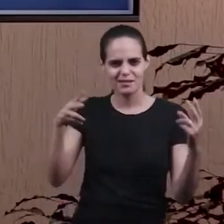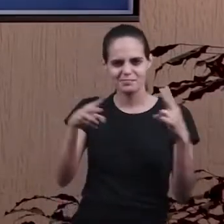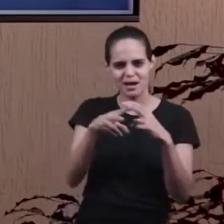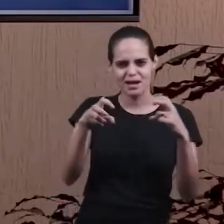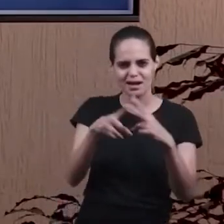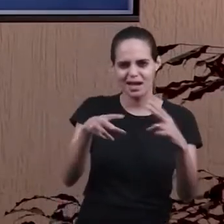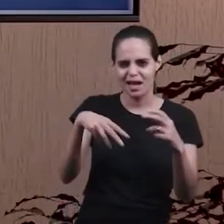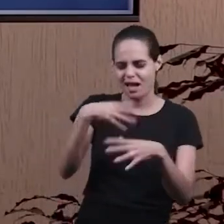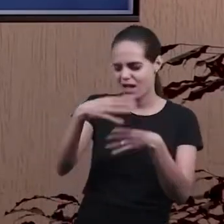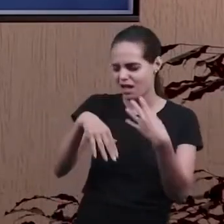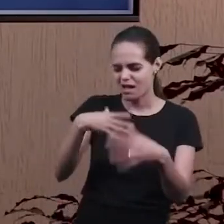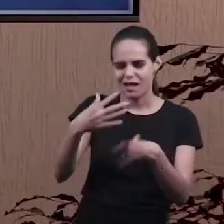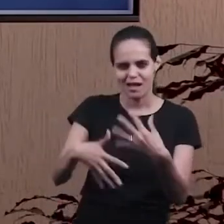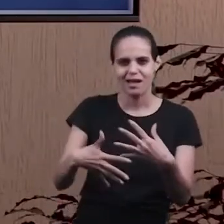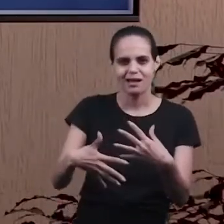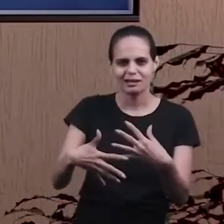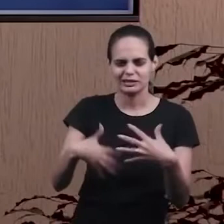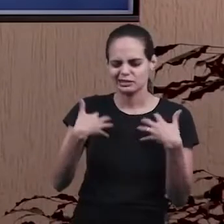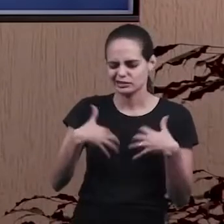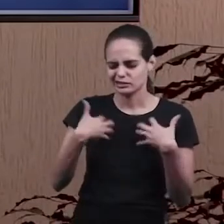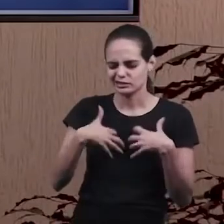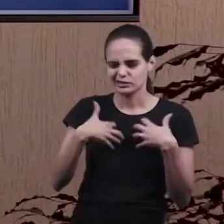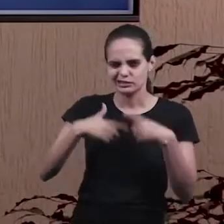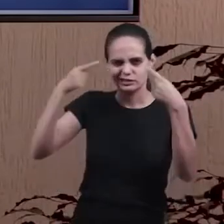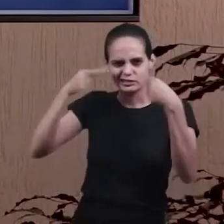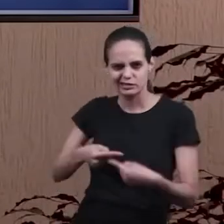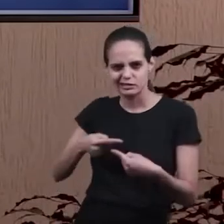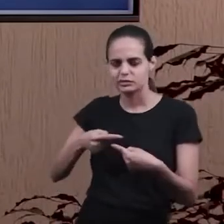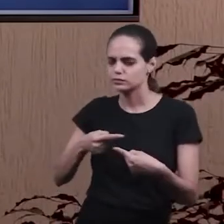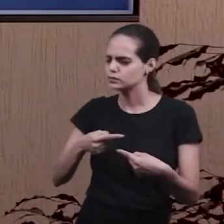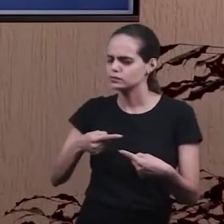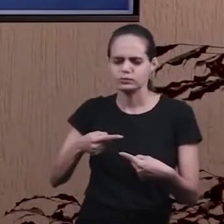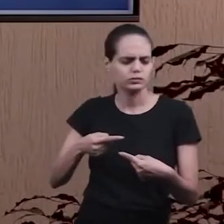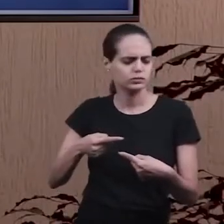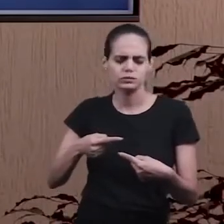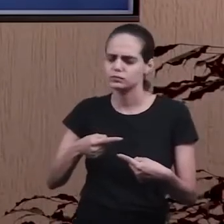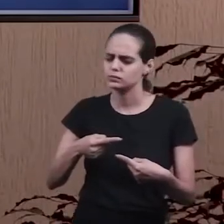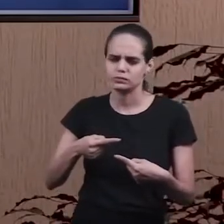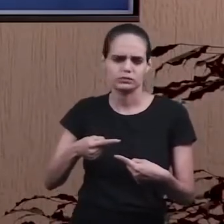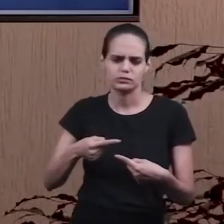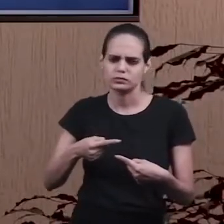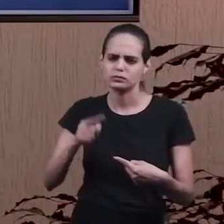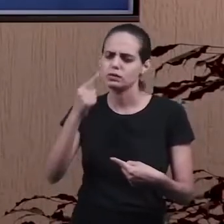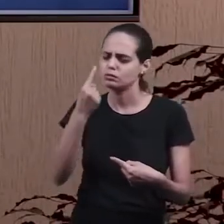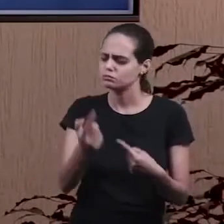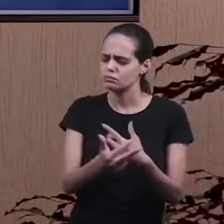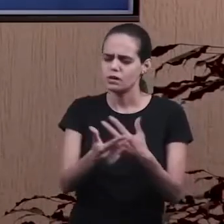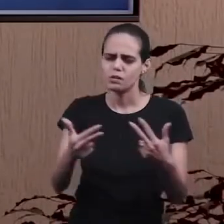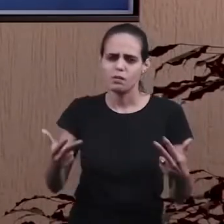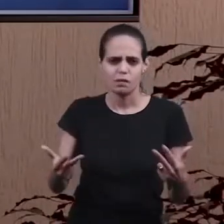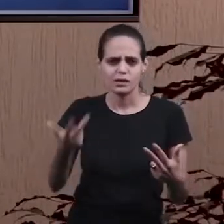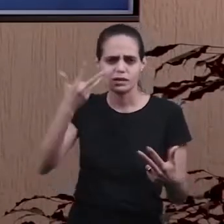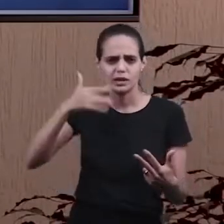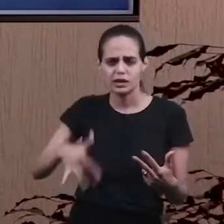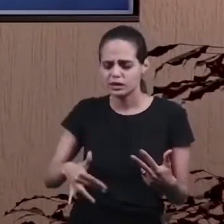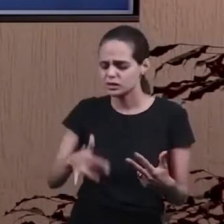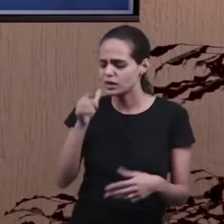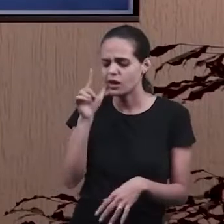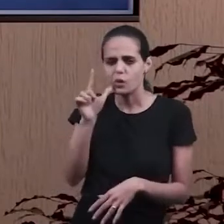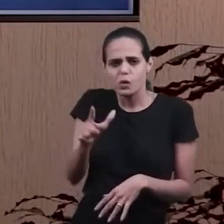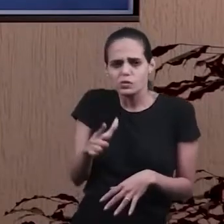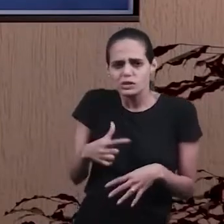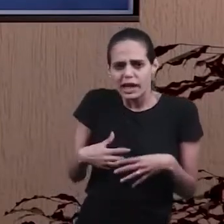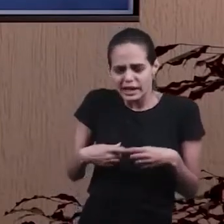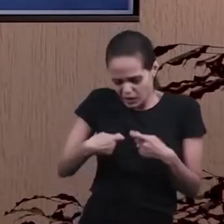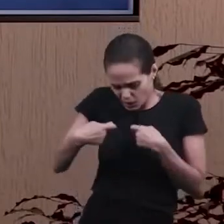fazendo aquilo para nos irritar, para se opor a nós, mas é algo que a criança não controla. O